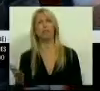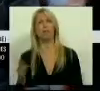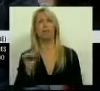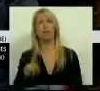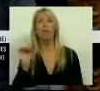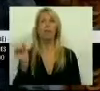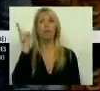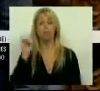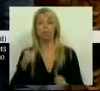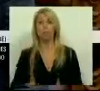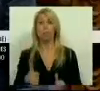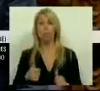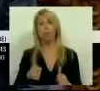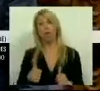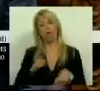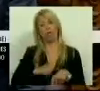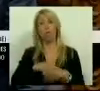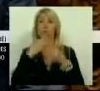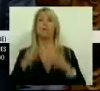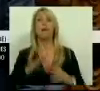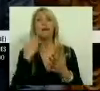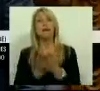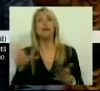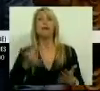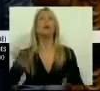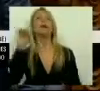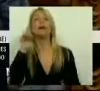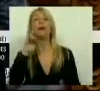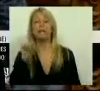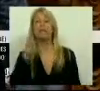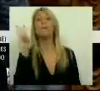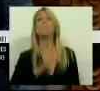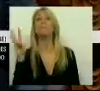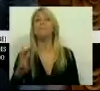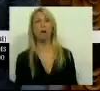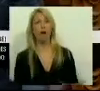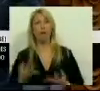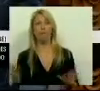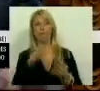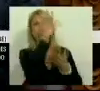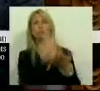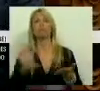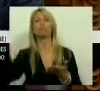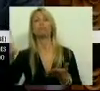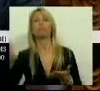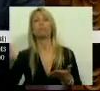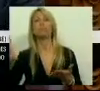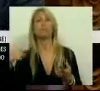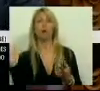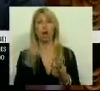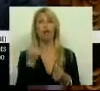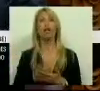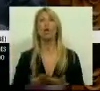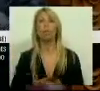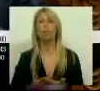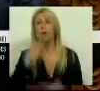seria uma boa altura para criar mecanismos que possam garantir que esses milhões sejam de facto canalizados para financiar a nossa economia?